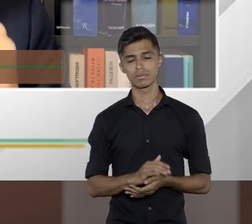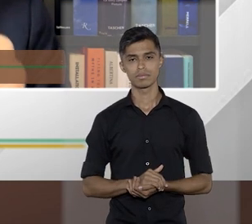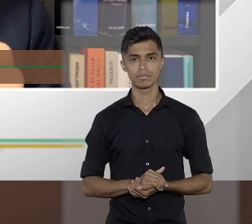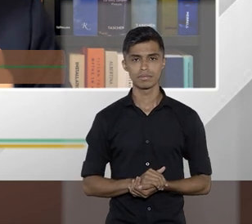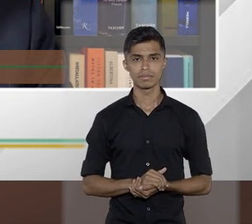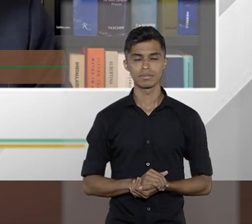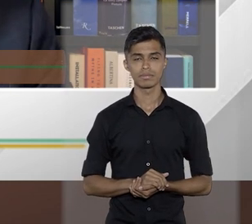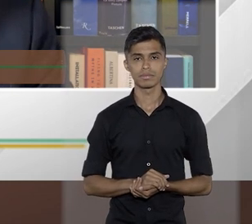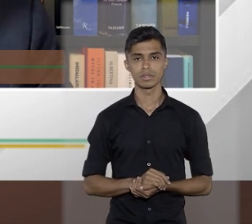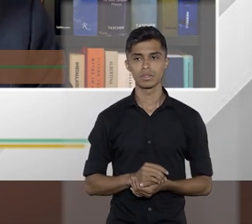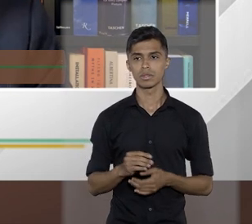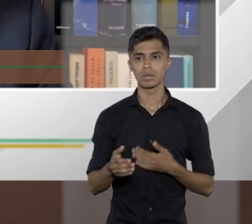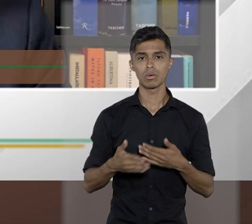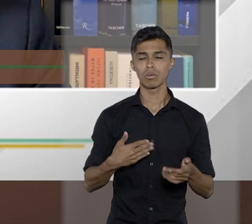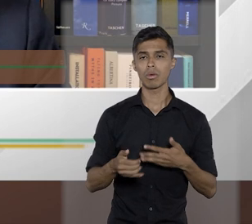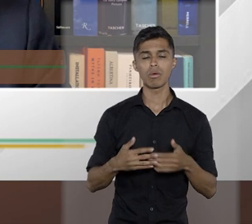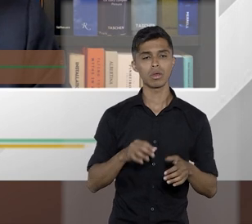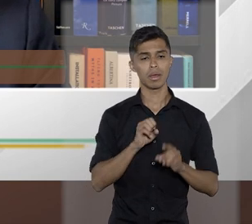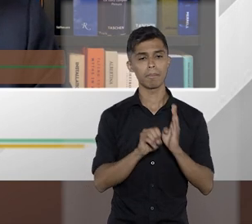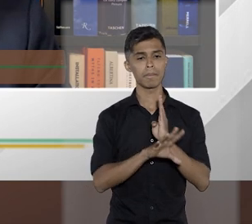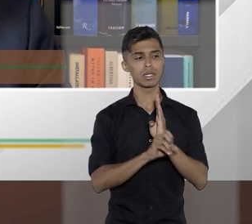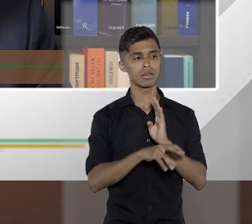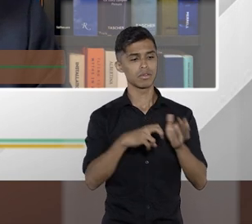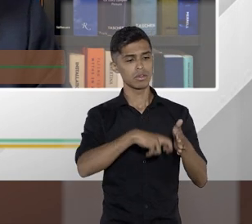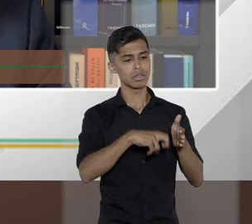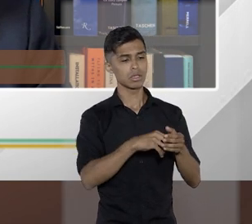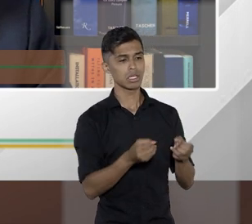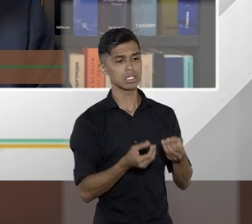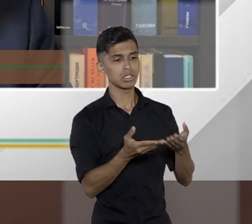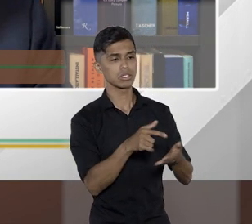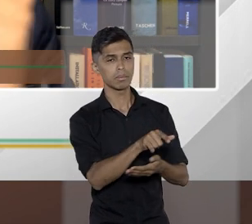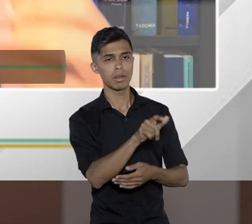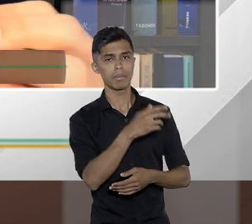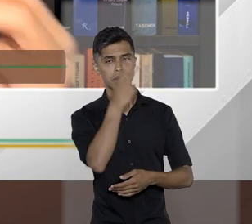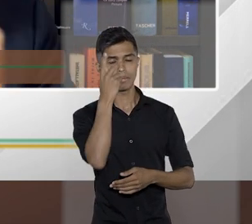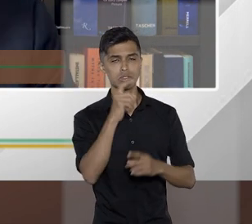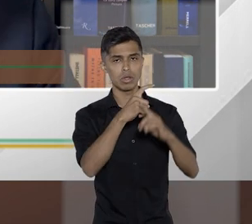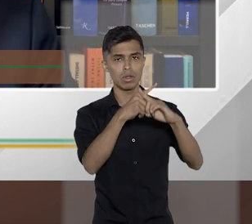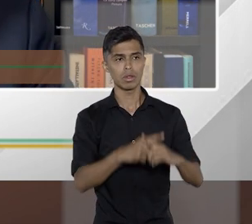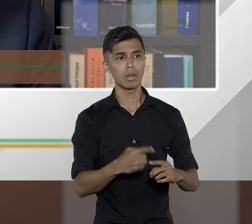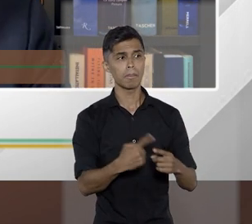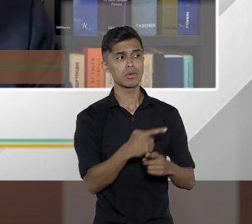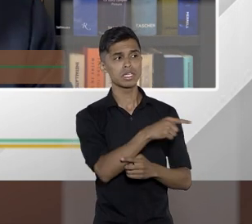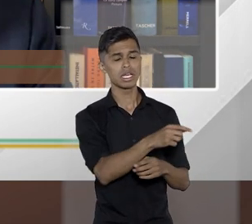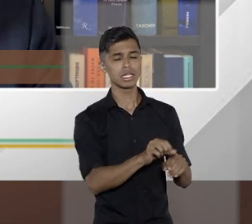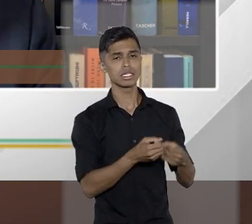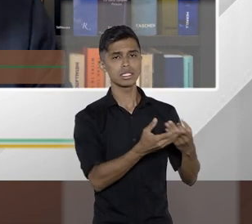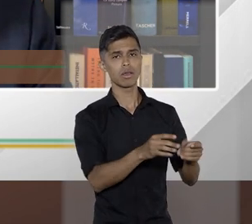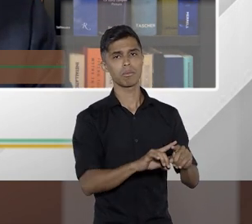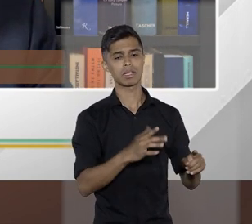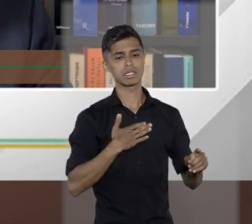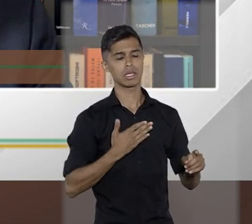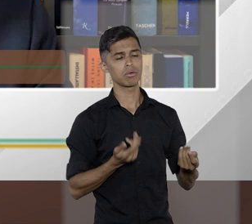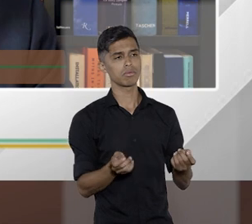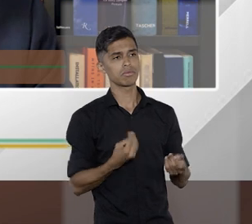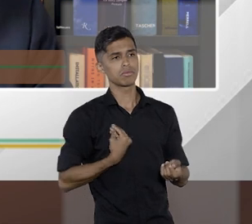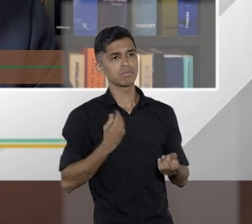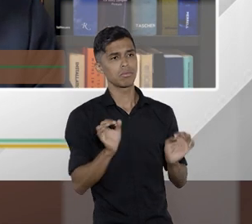qual foi o incentivo fiscal que foi dado para o meu concorrente? Por que foi dado para ele e não foi dado para mim?